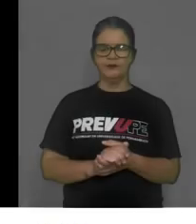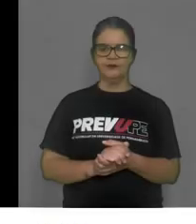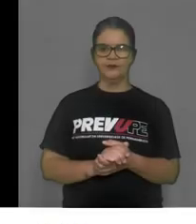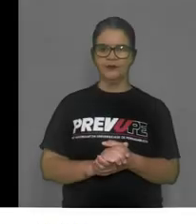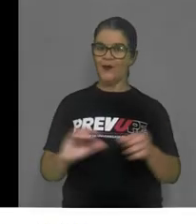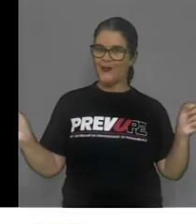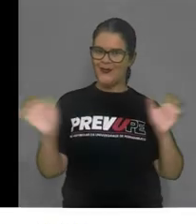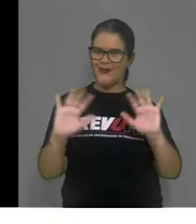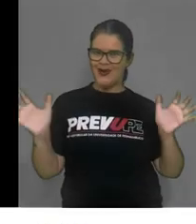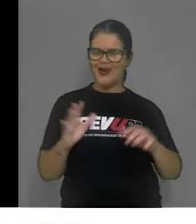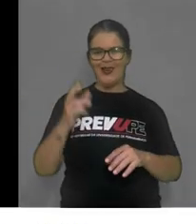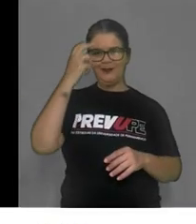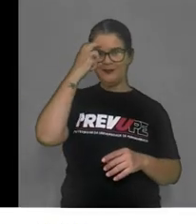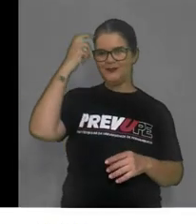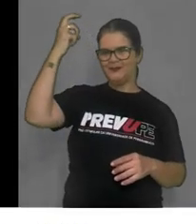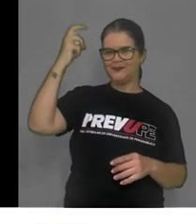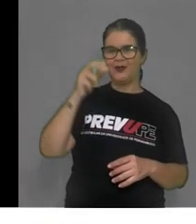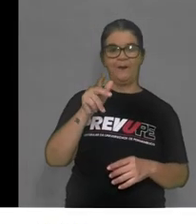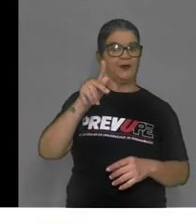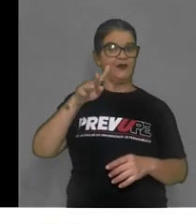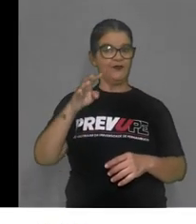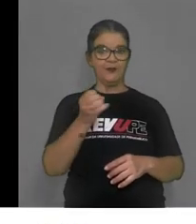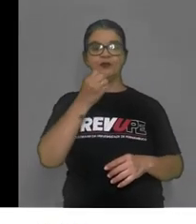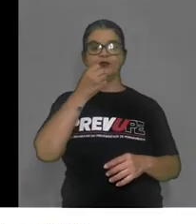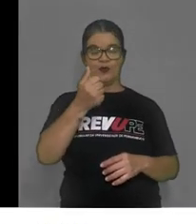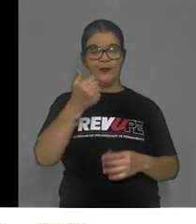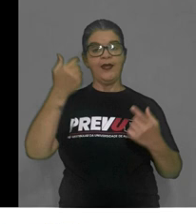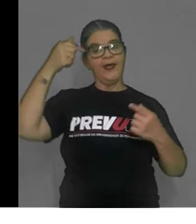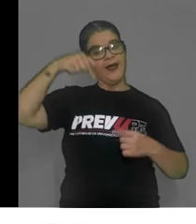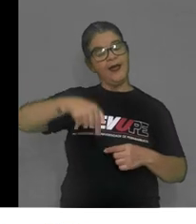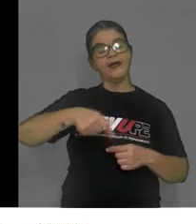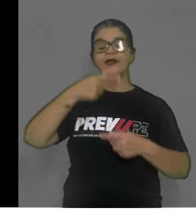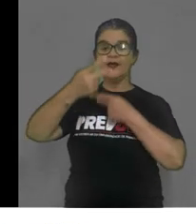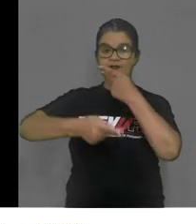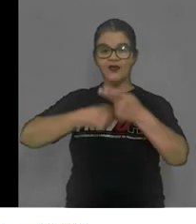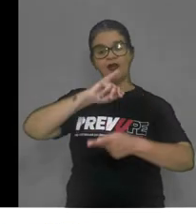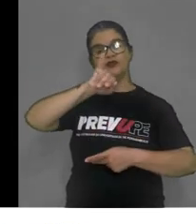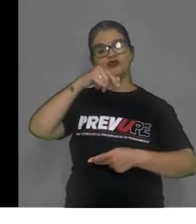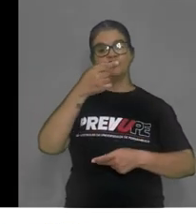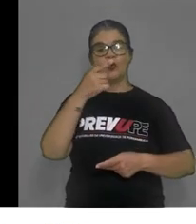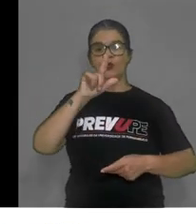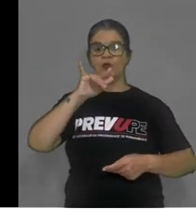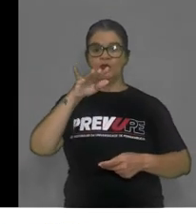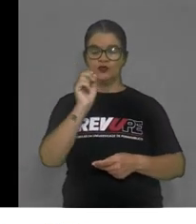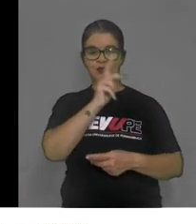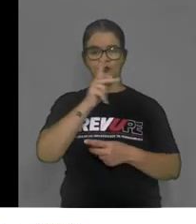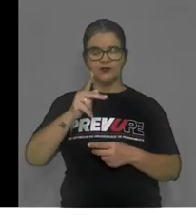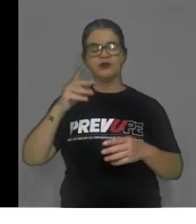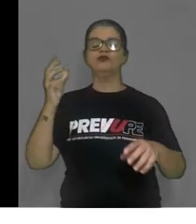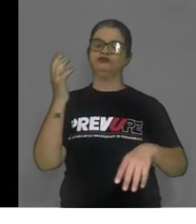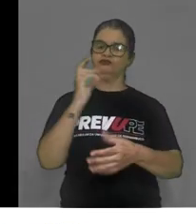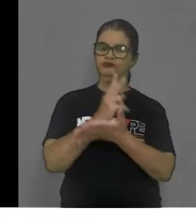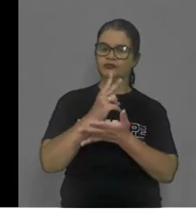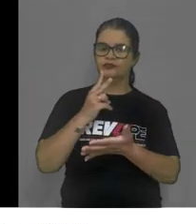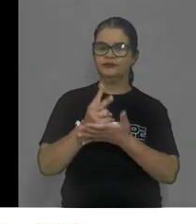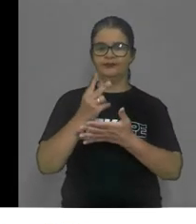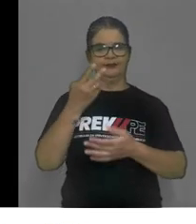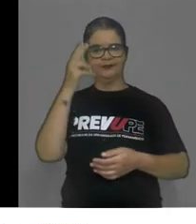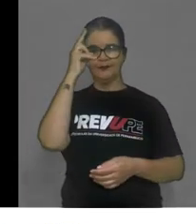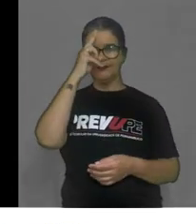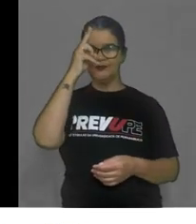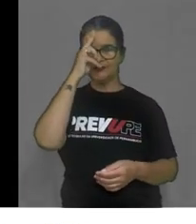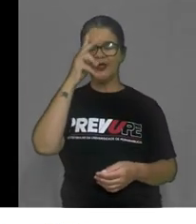Olá, Féria Prevup, tudo bem? Aqui quem fala é o professor João Lúcio, do componente curricular de História,